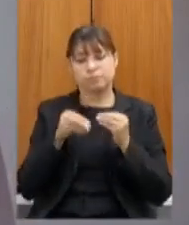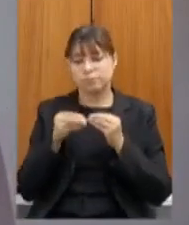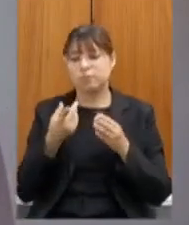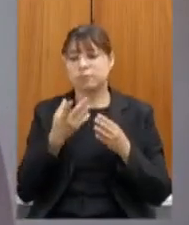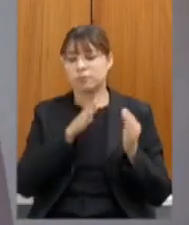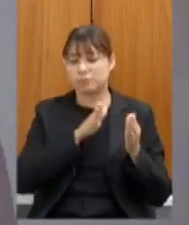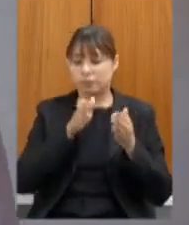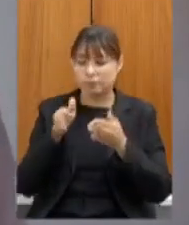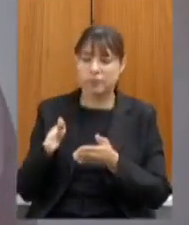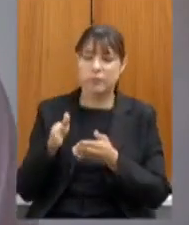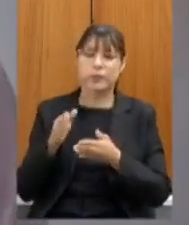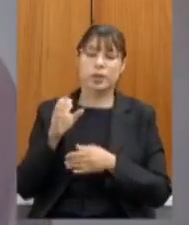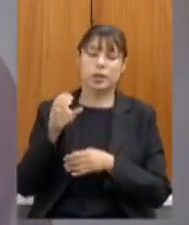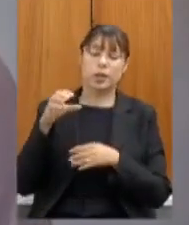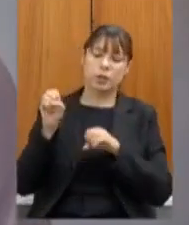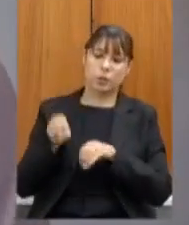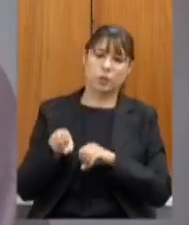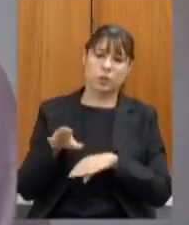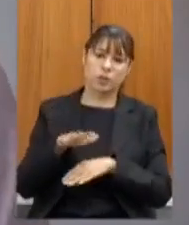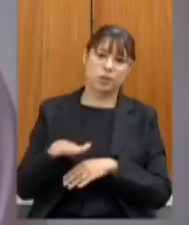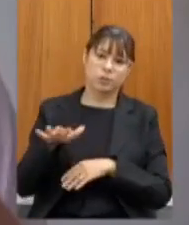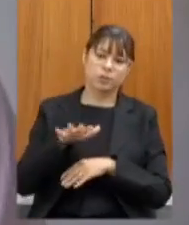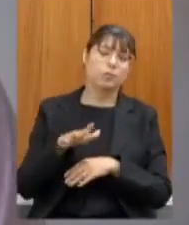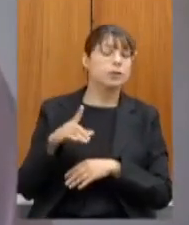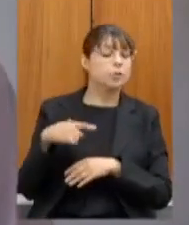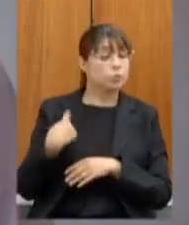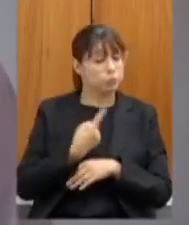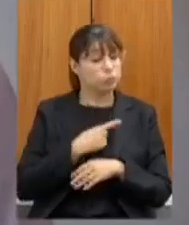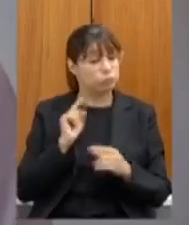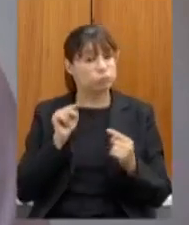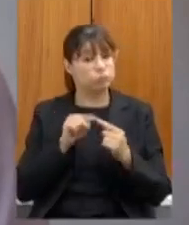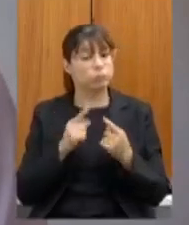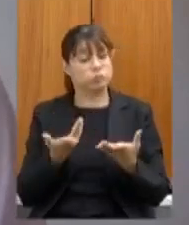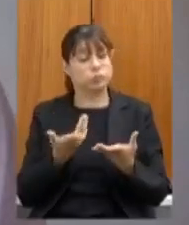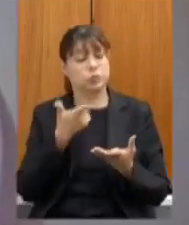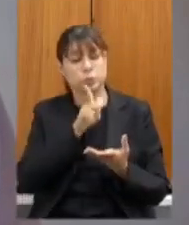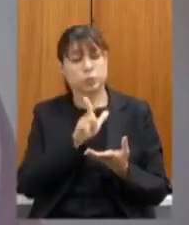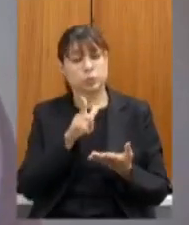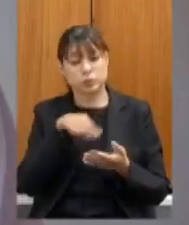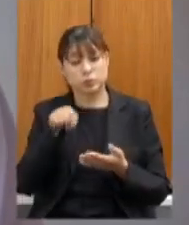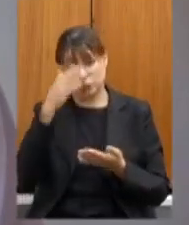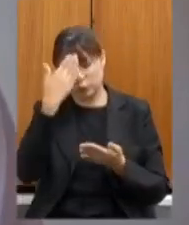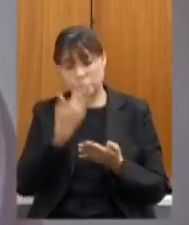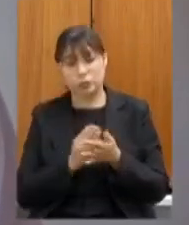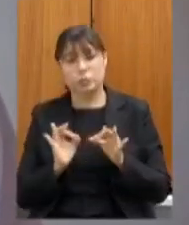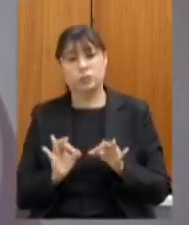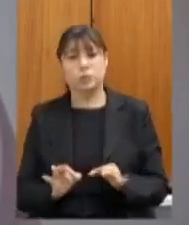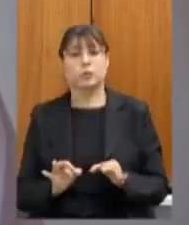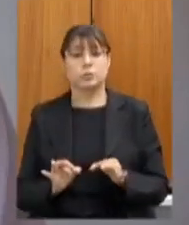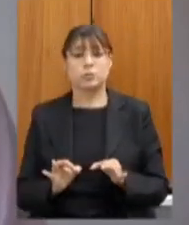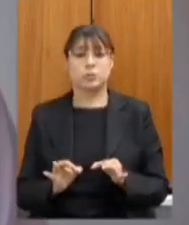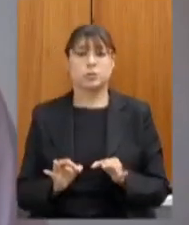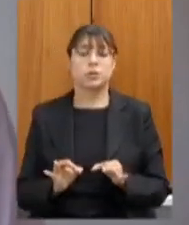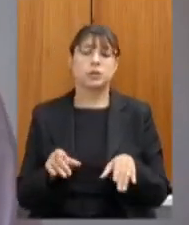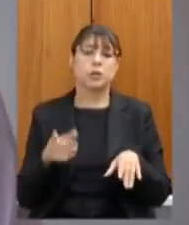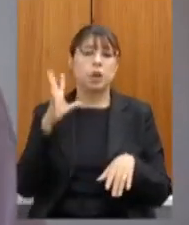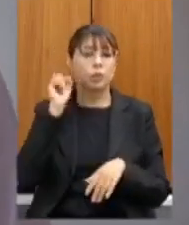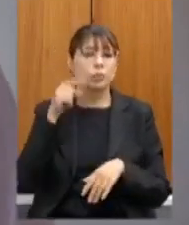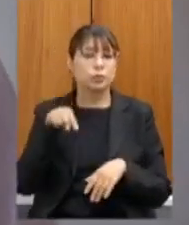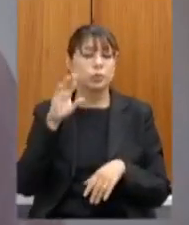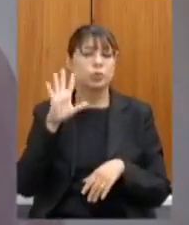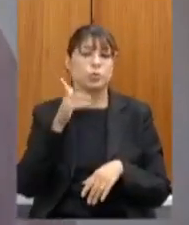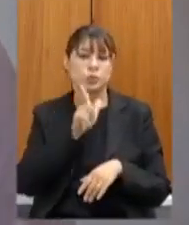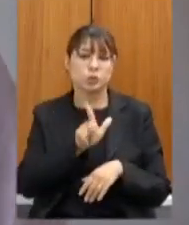educação e era nossa obrigação fazer valer essa confiança e eu acho que a gente conseguiu a equipe não